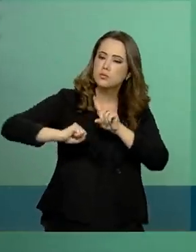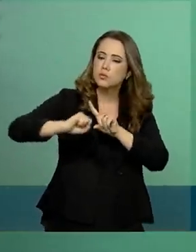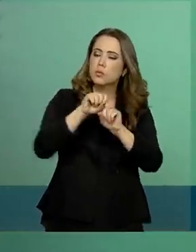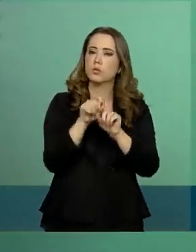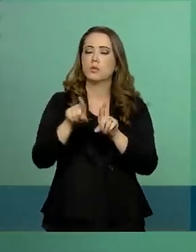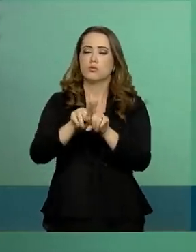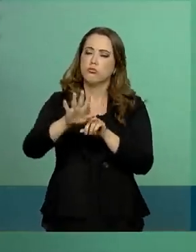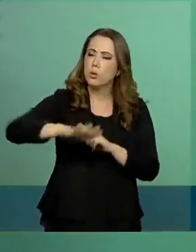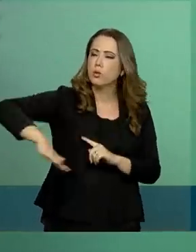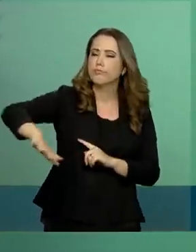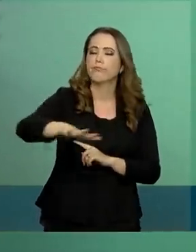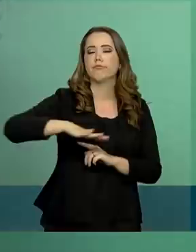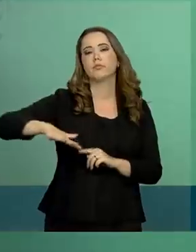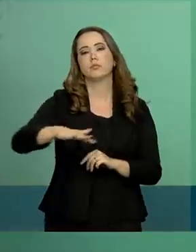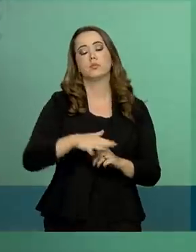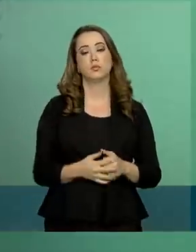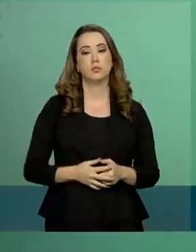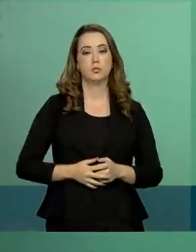nossa população.